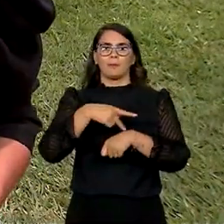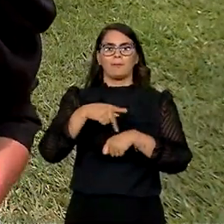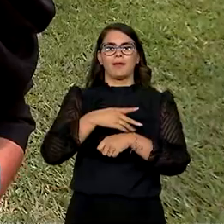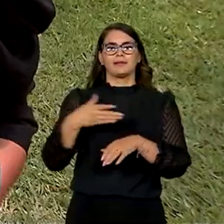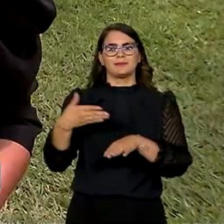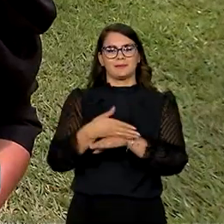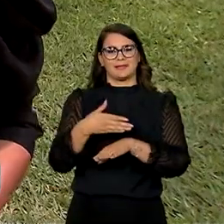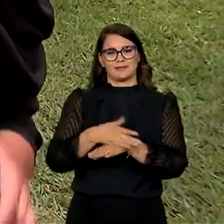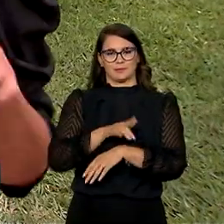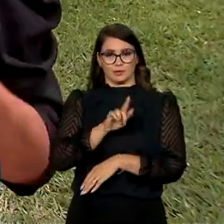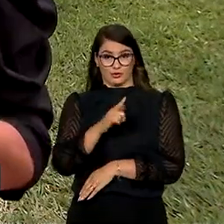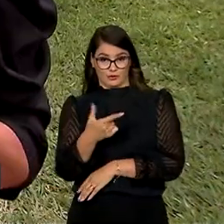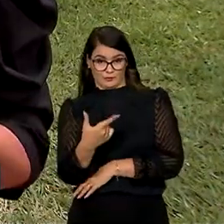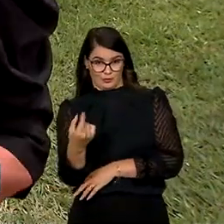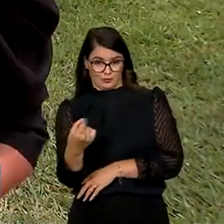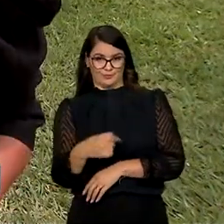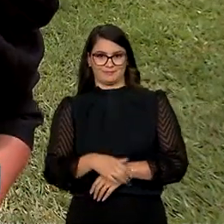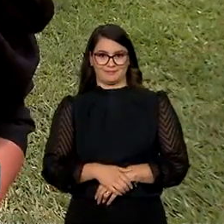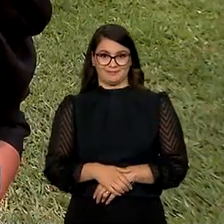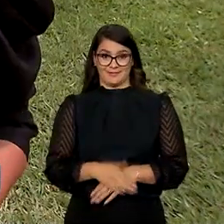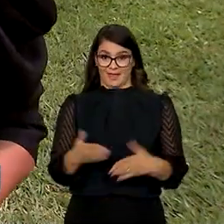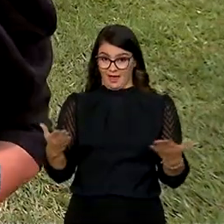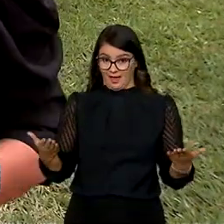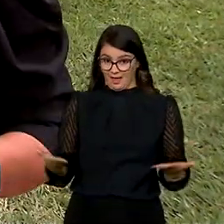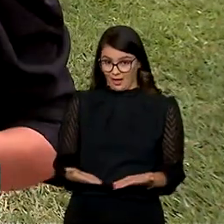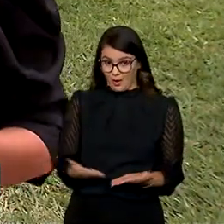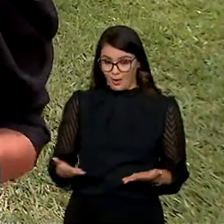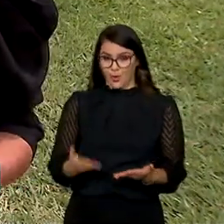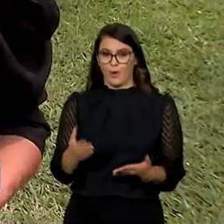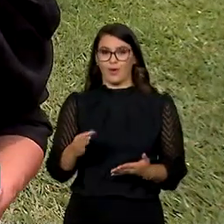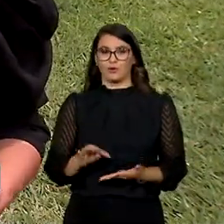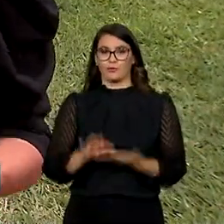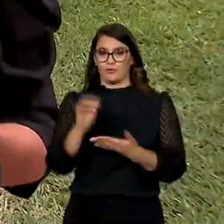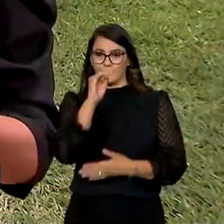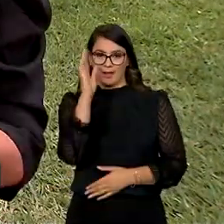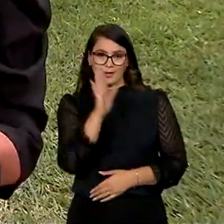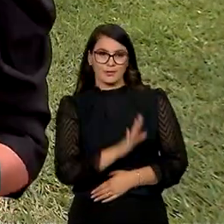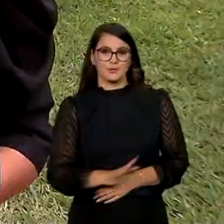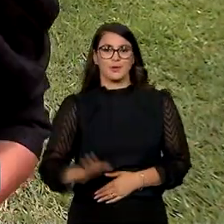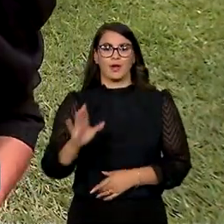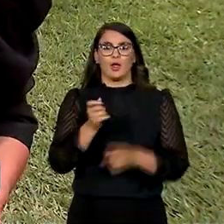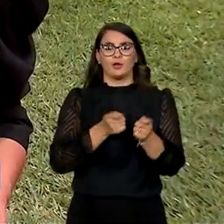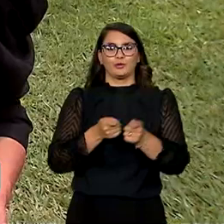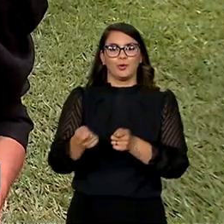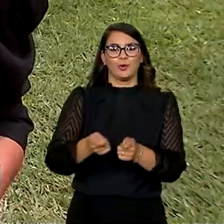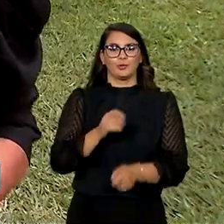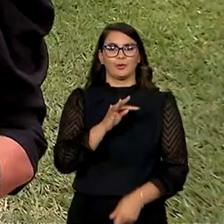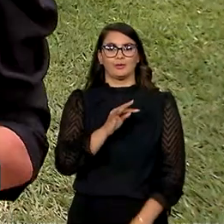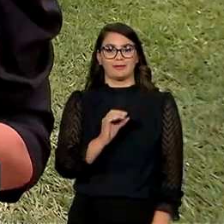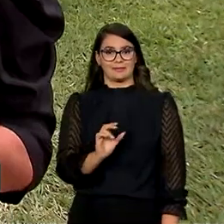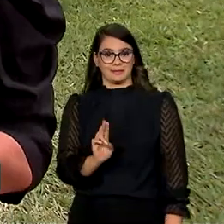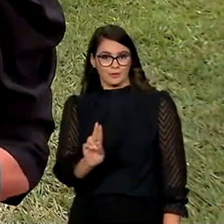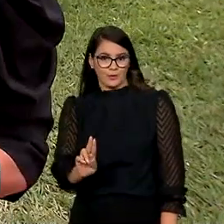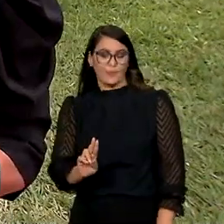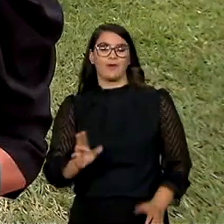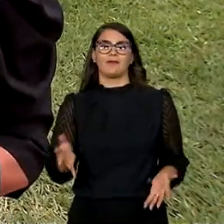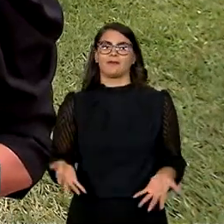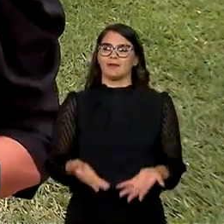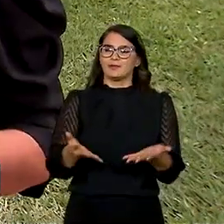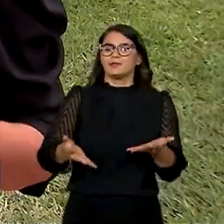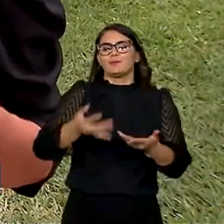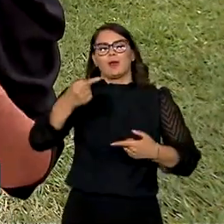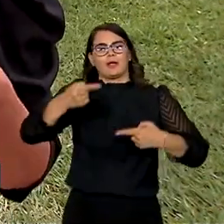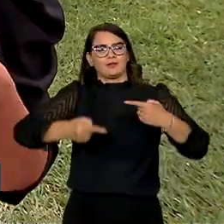membros do G20. E esta edição do Fórum Nacional de Controle do Tribunal de Contas da União vai estimular